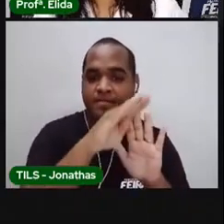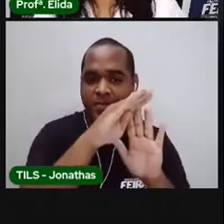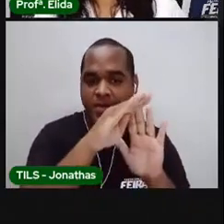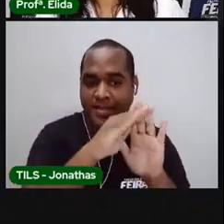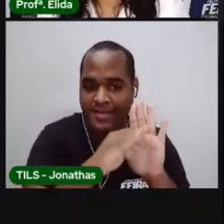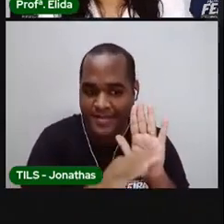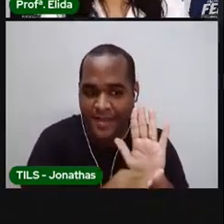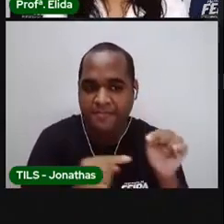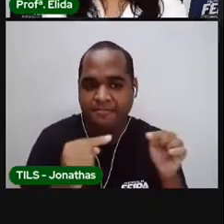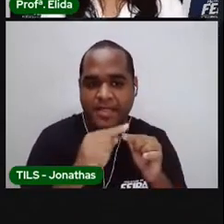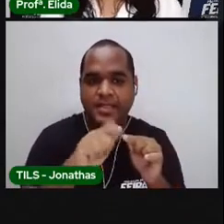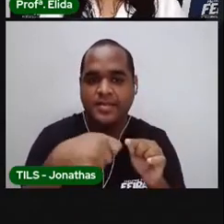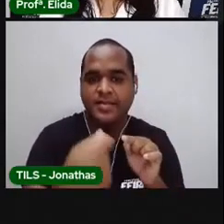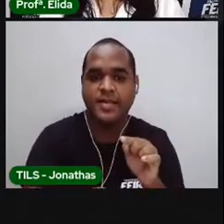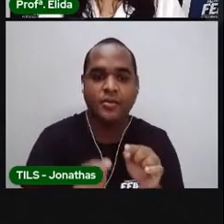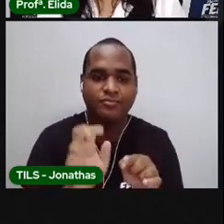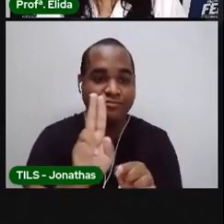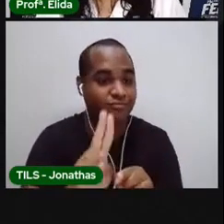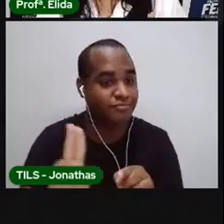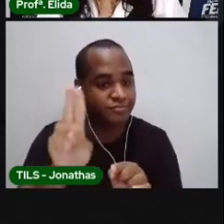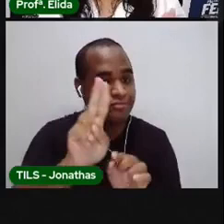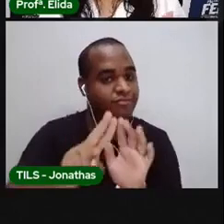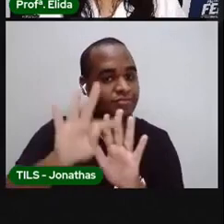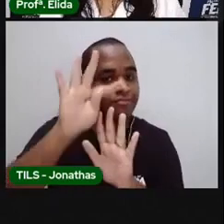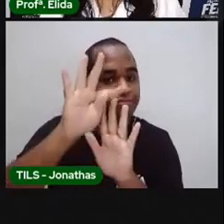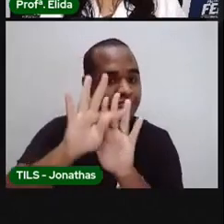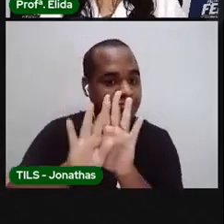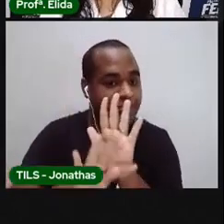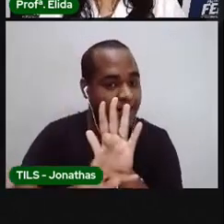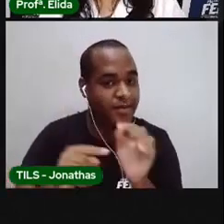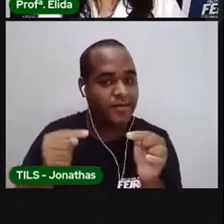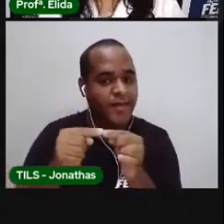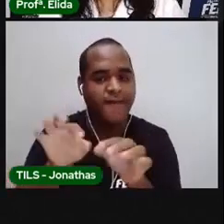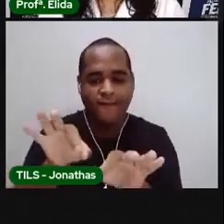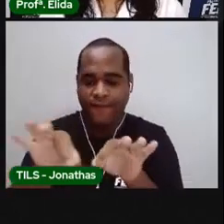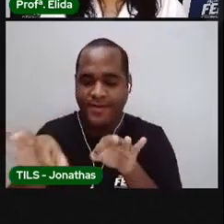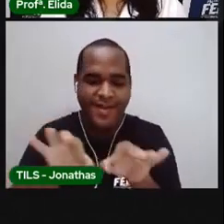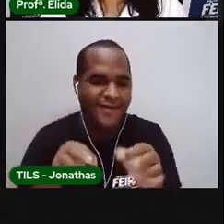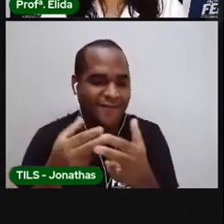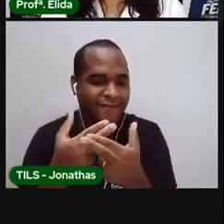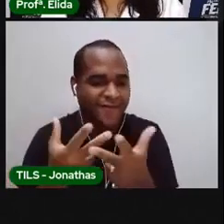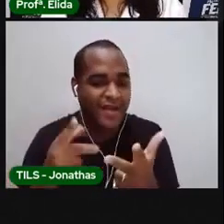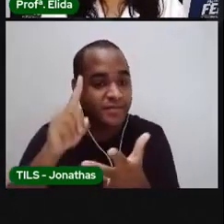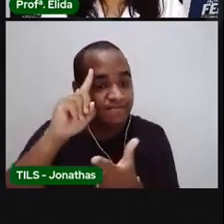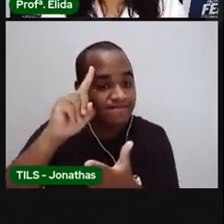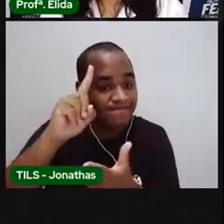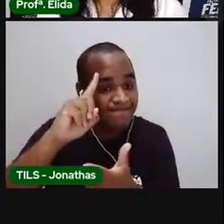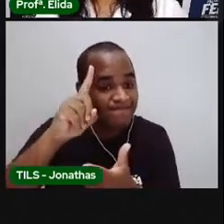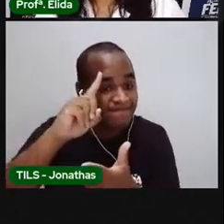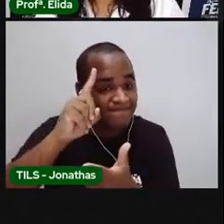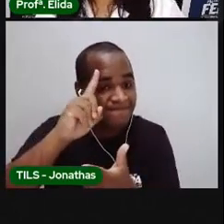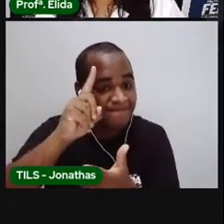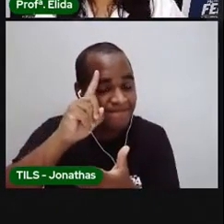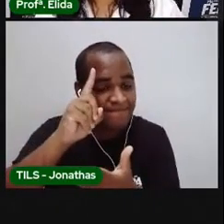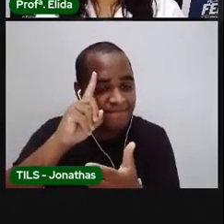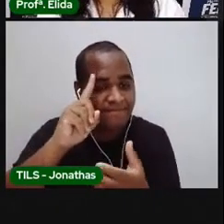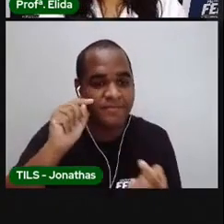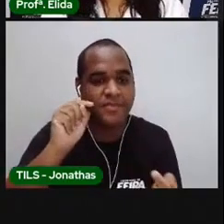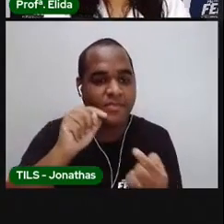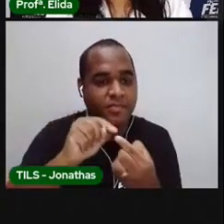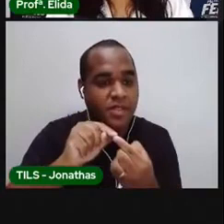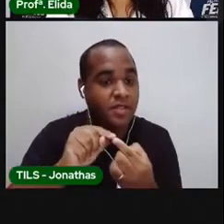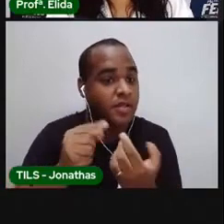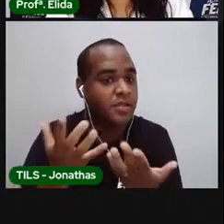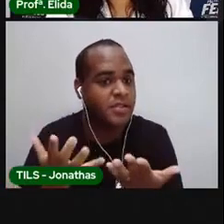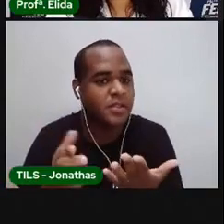Uma lista é um texto que usamos para organizar as atividades do dia a dia. Tipo assim,